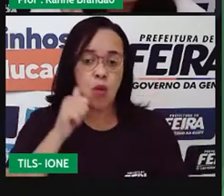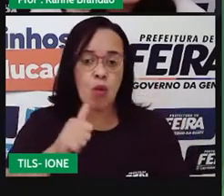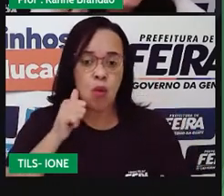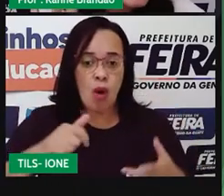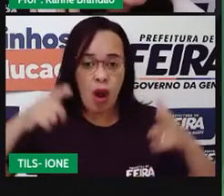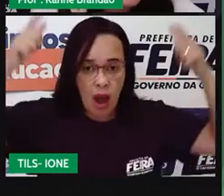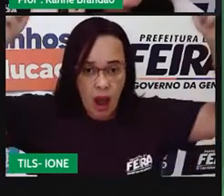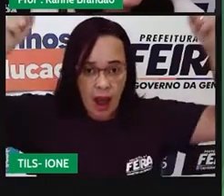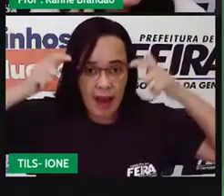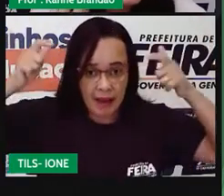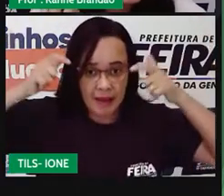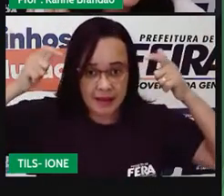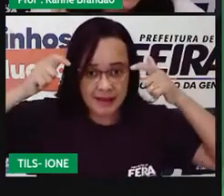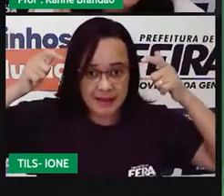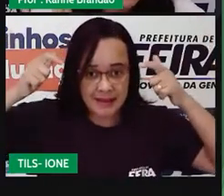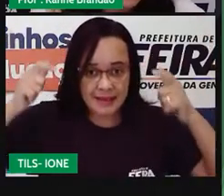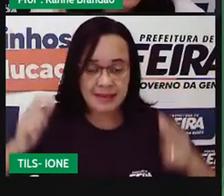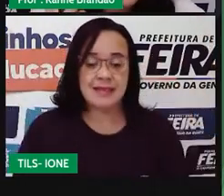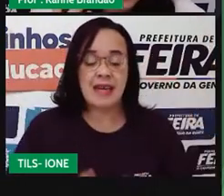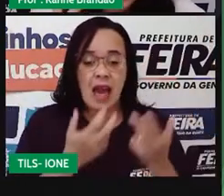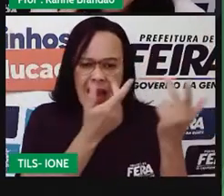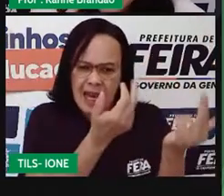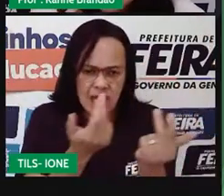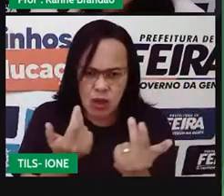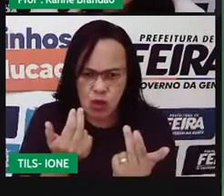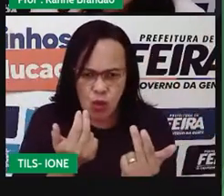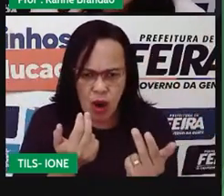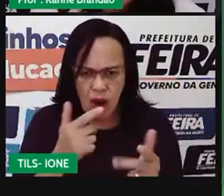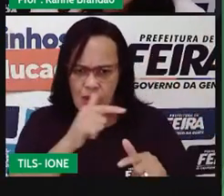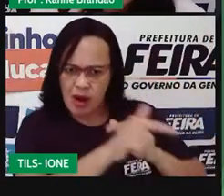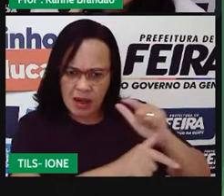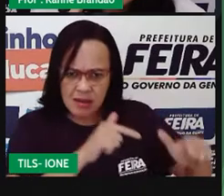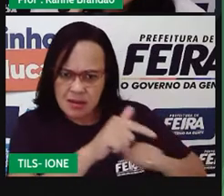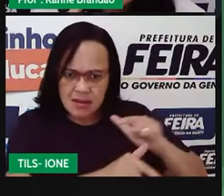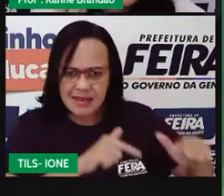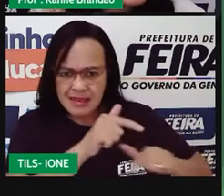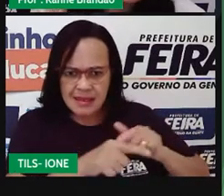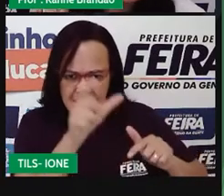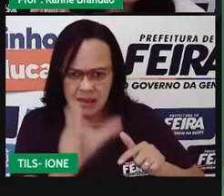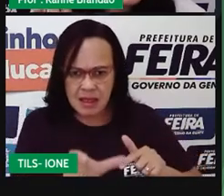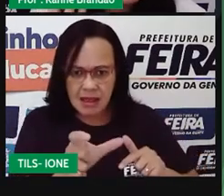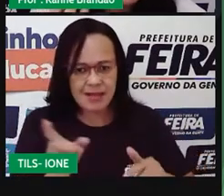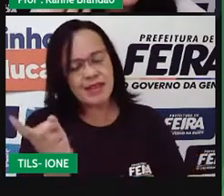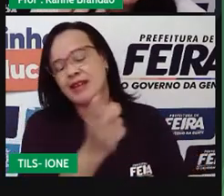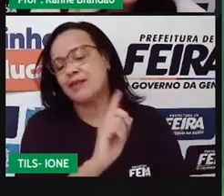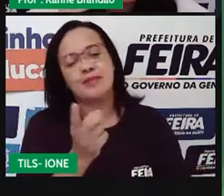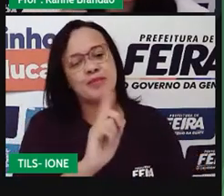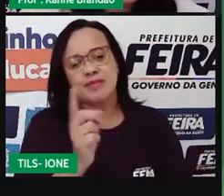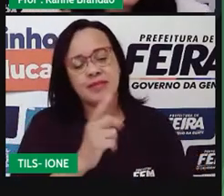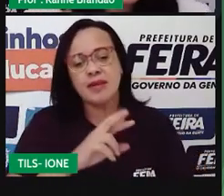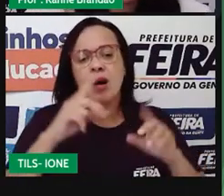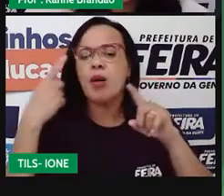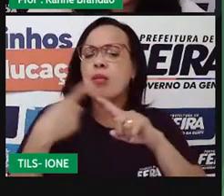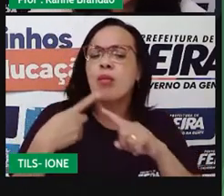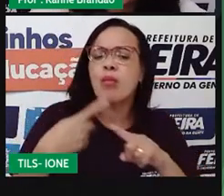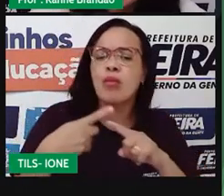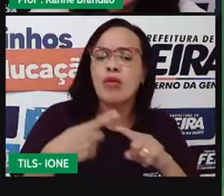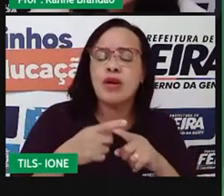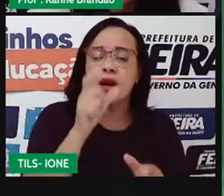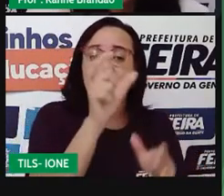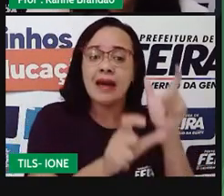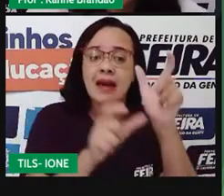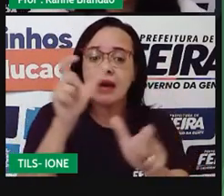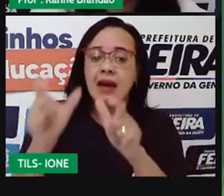Desse cupim rainha é igual ao corpo da operária? Não. Por quê? Porque eles vão exercer funções